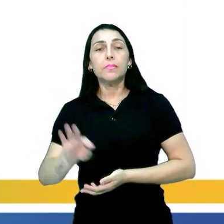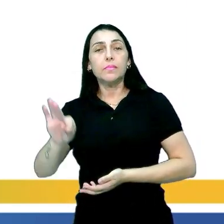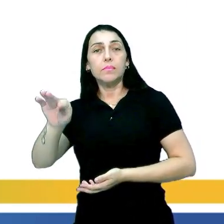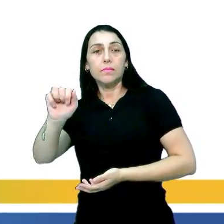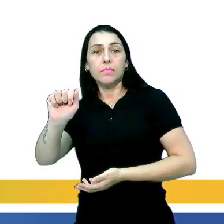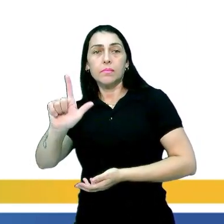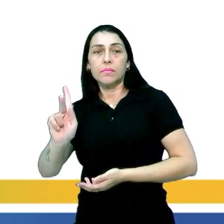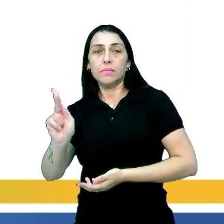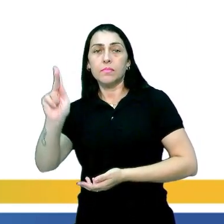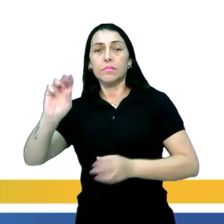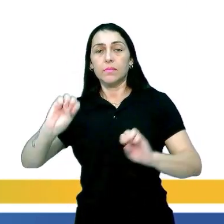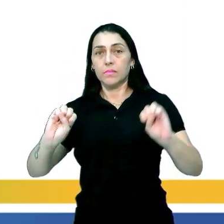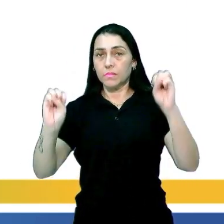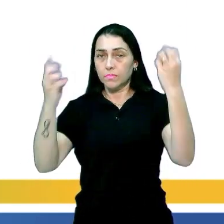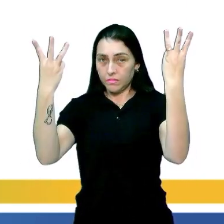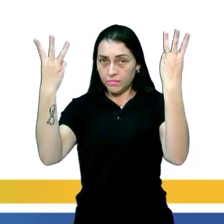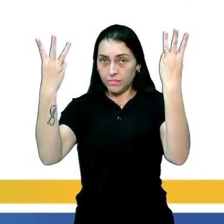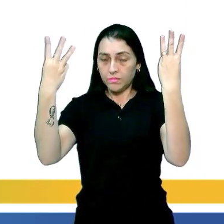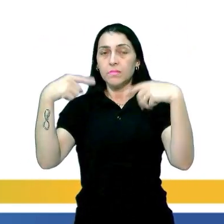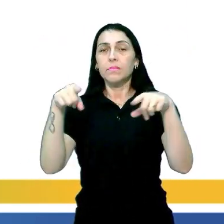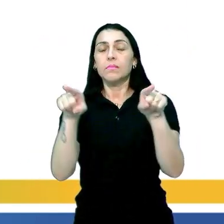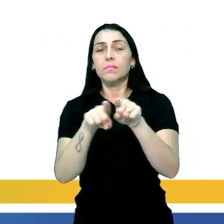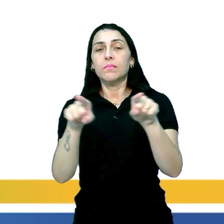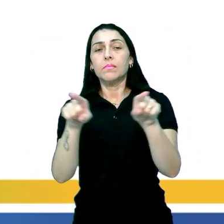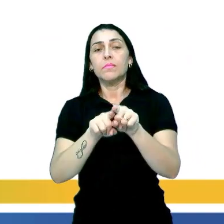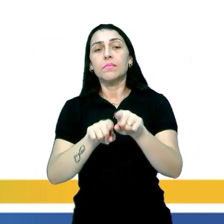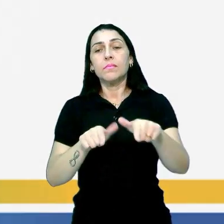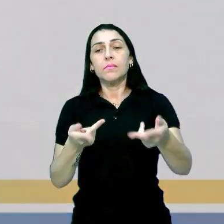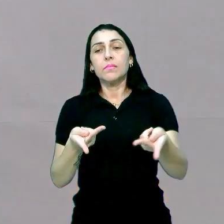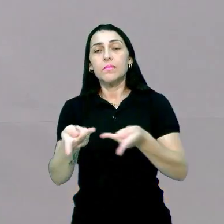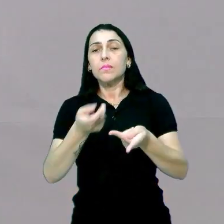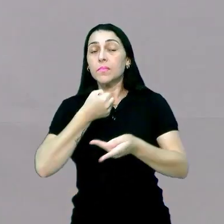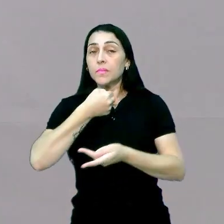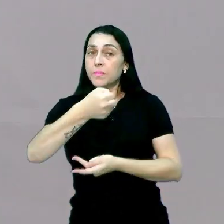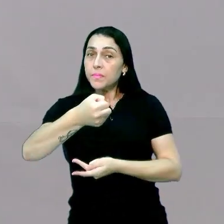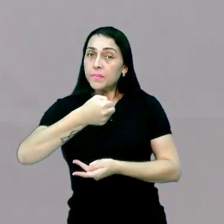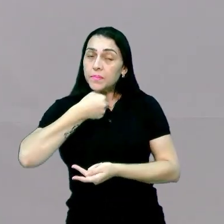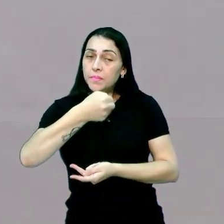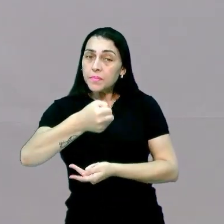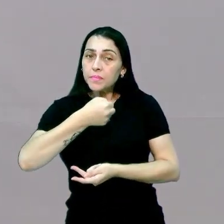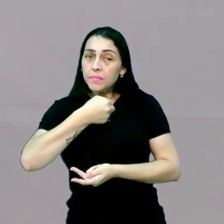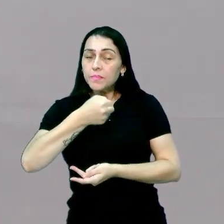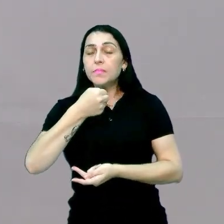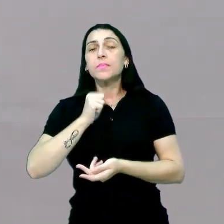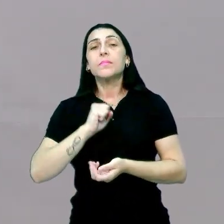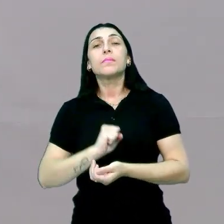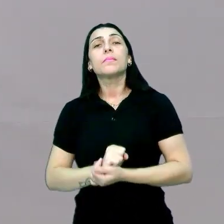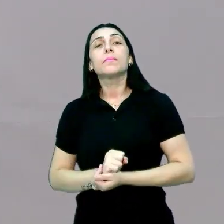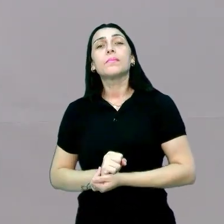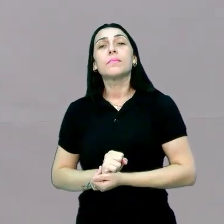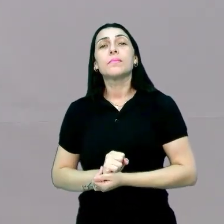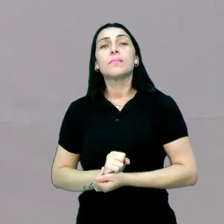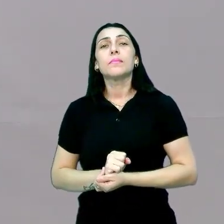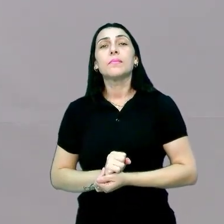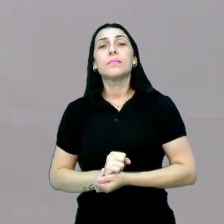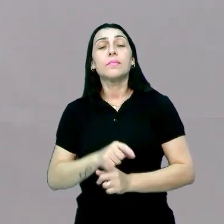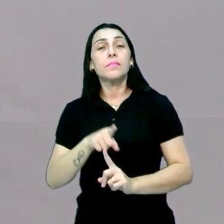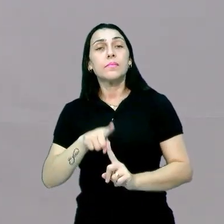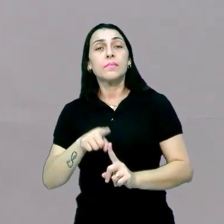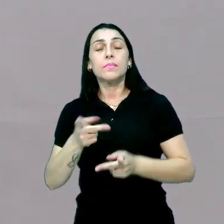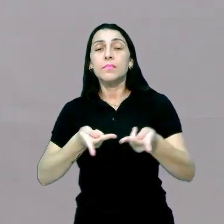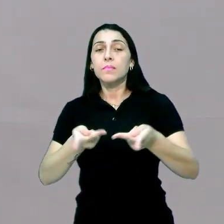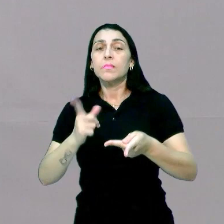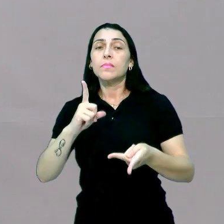Nós temos o Talk Show, que é um programa de entrevista. Então, geralmente, nesse tipo de programa,